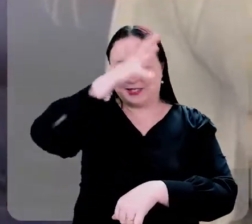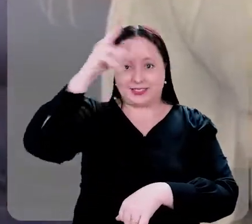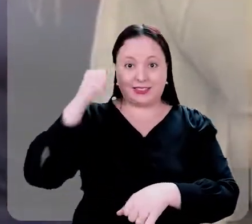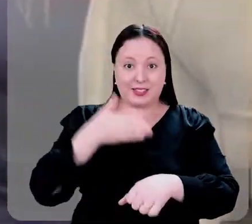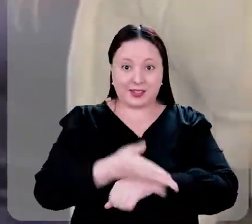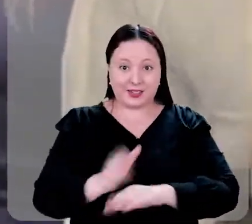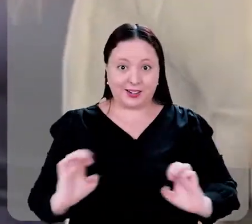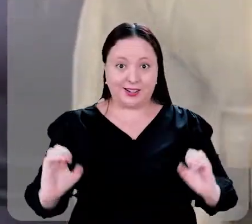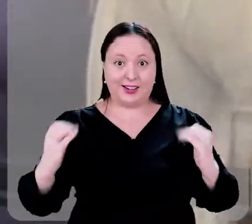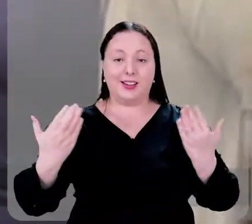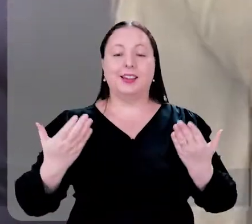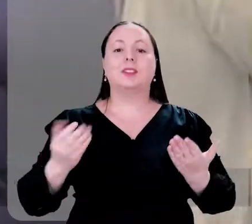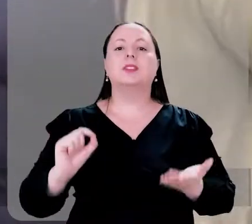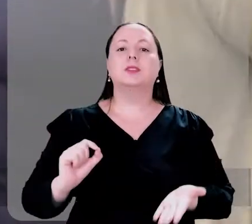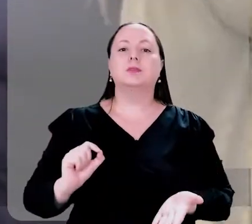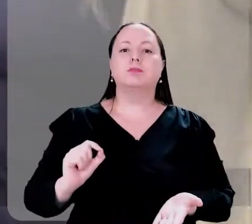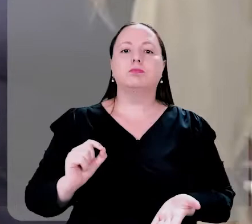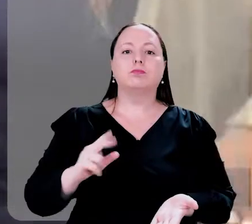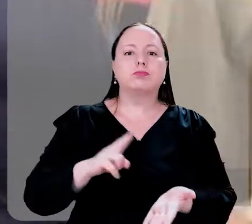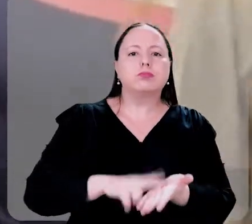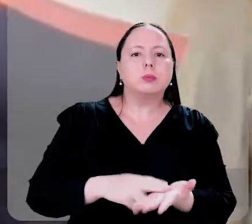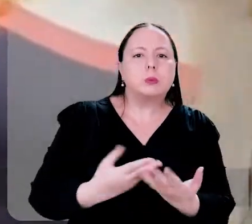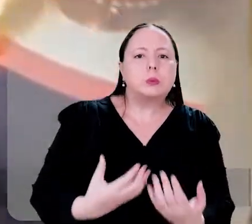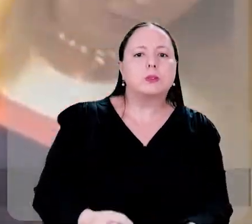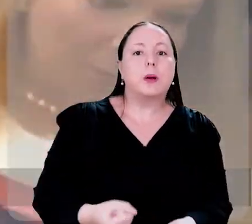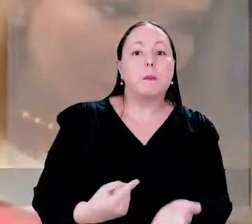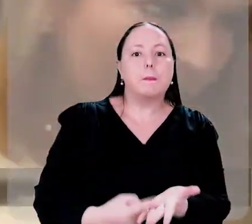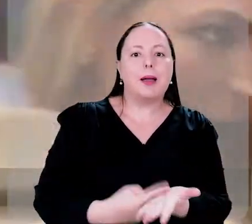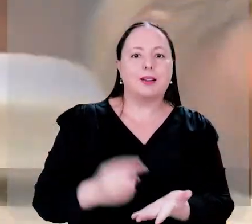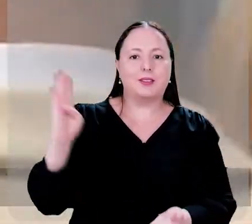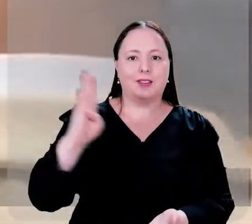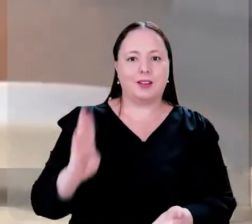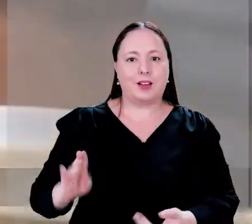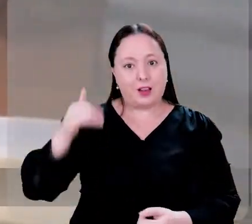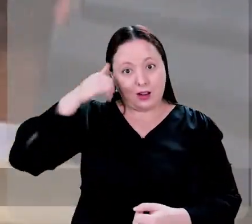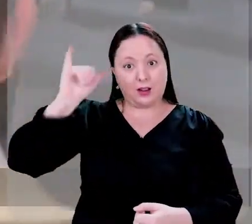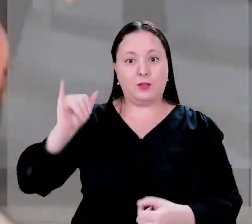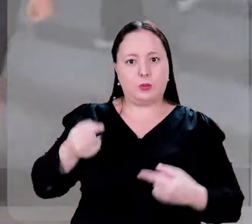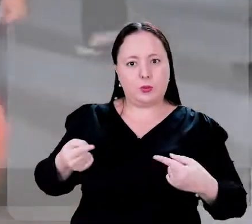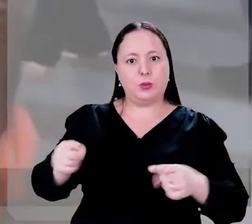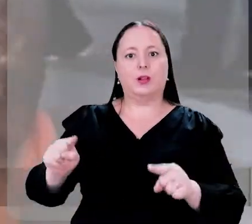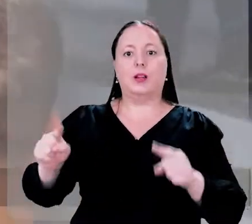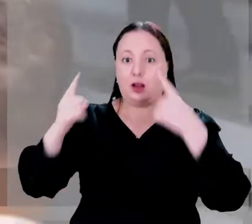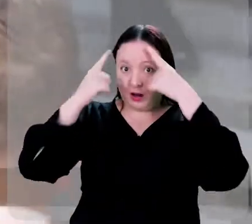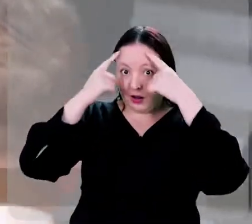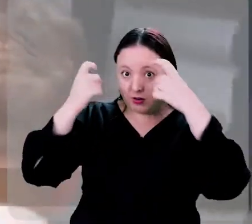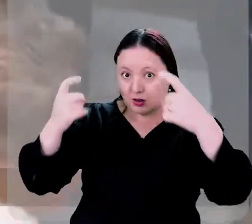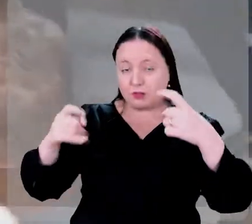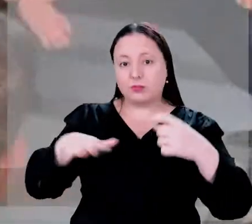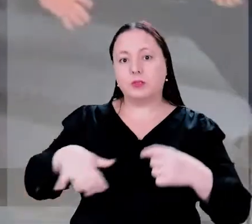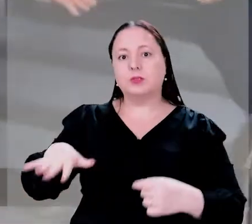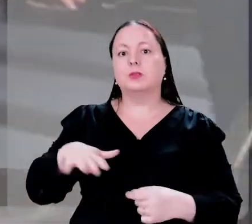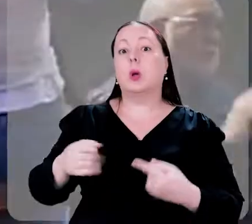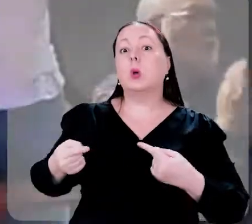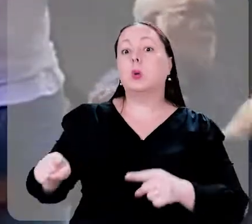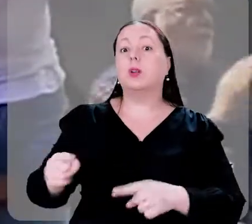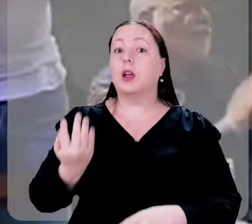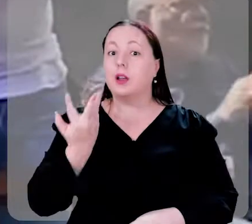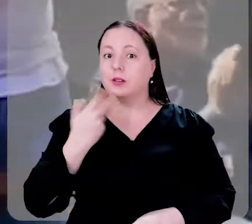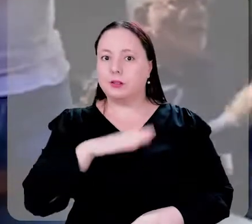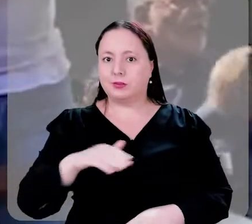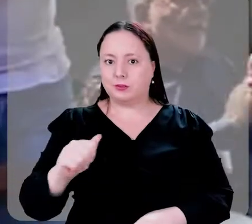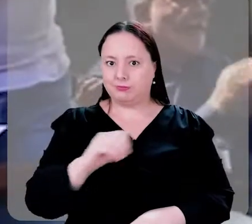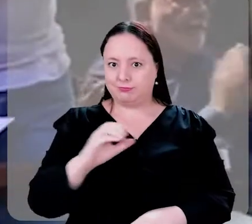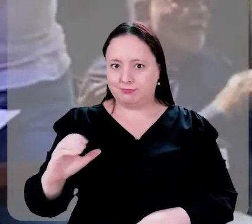e participou da cerimônia de adesão ao Pacto Nacional de Prevenção e Enfrentamento da Violência Letal contra